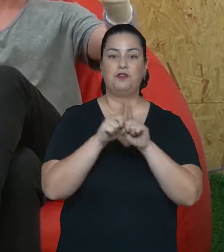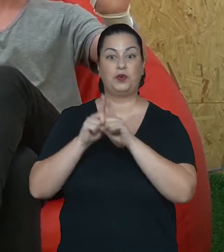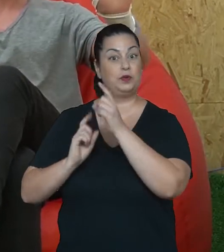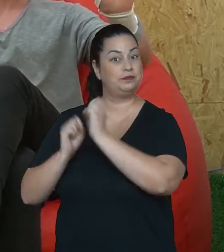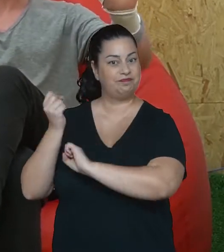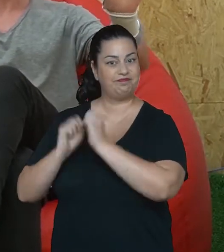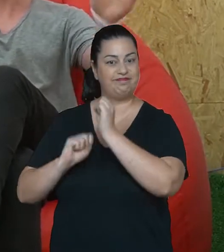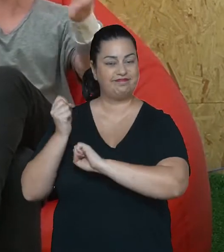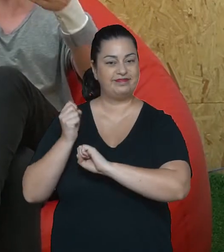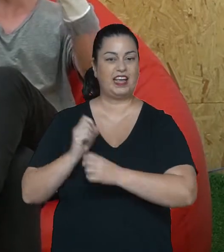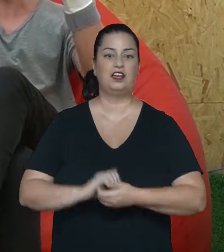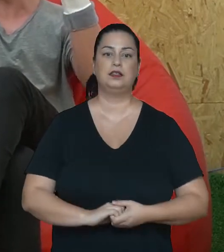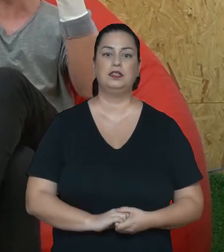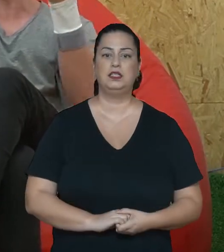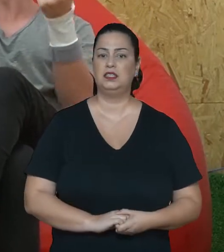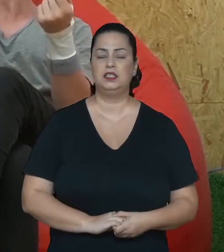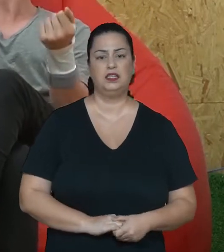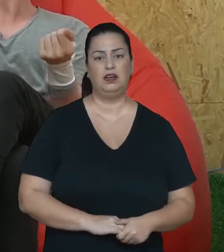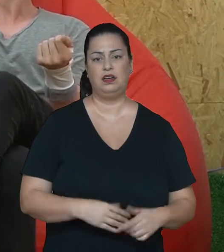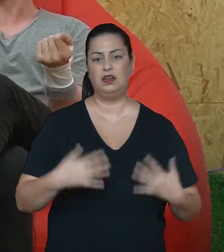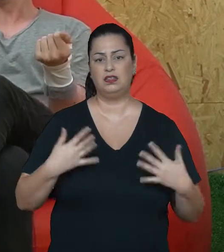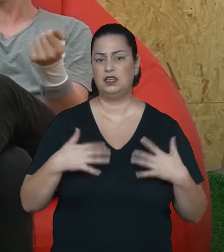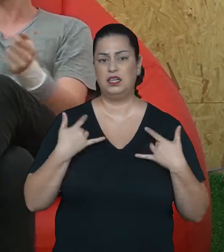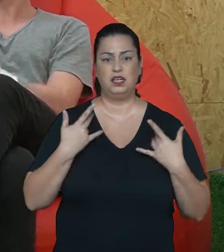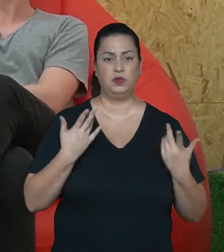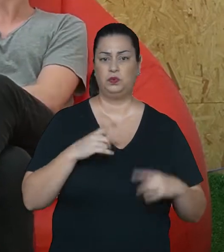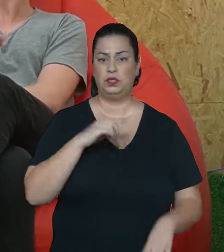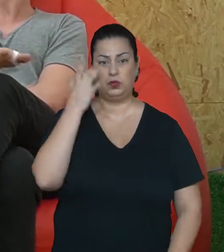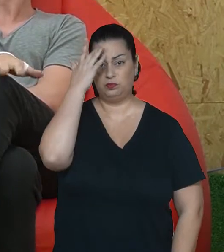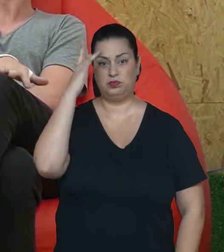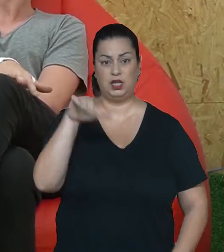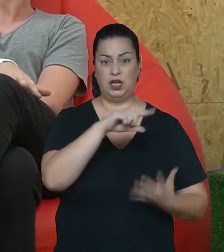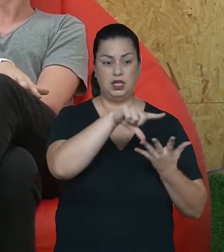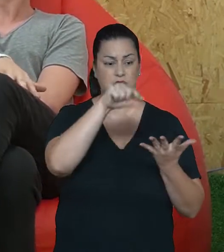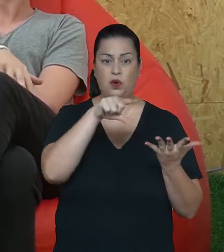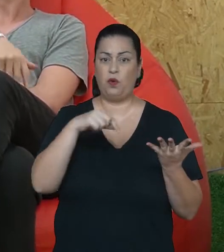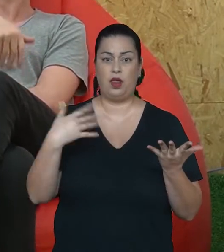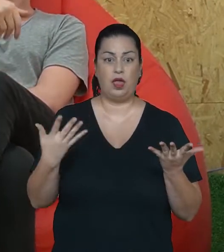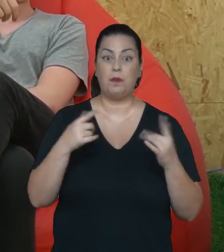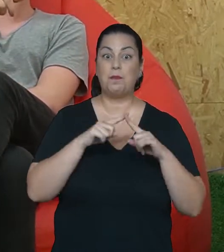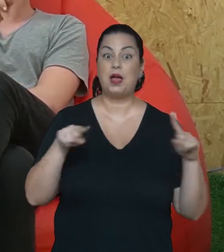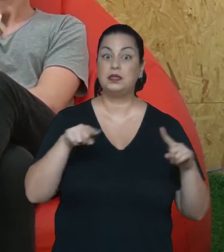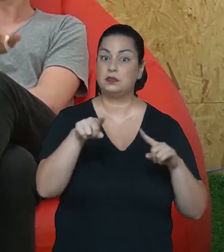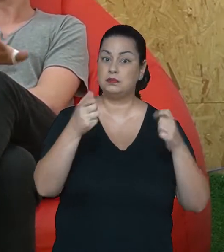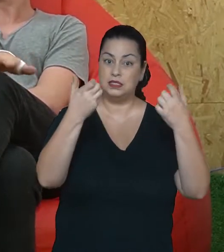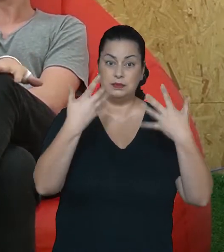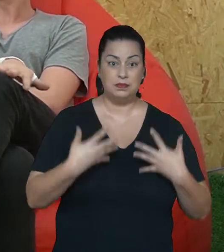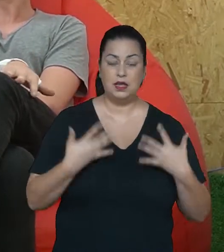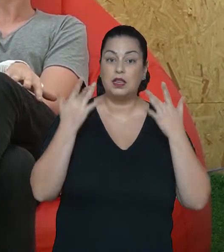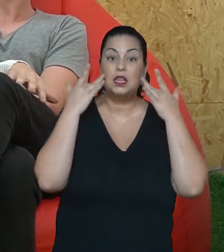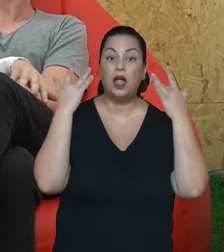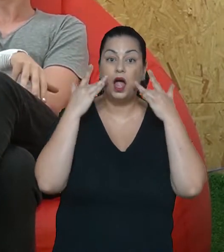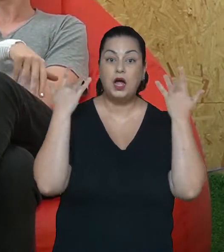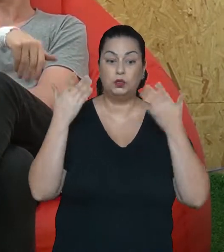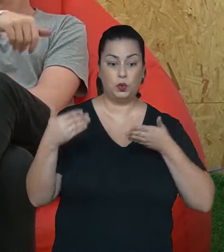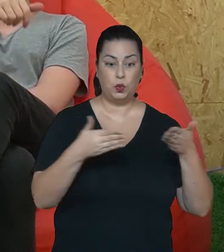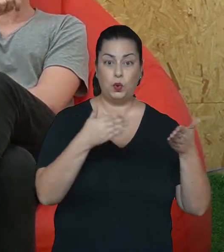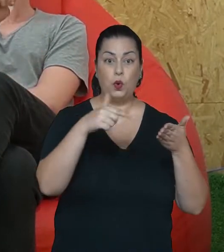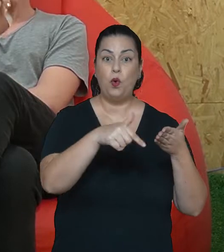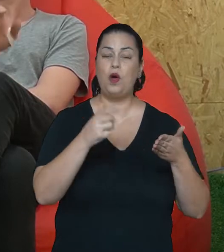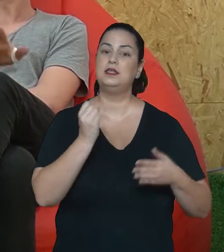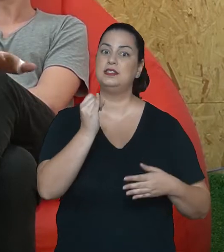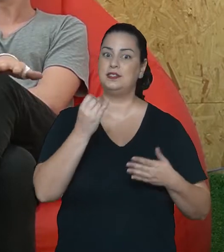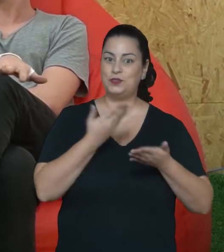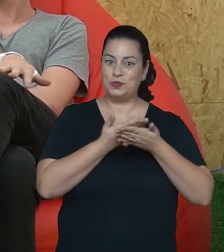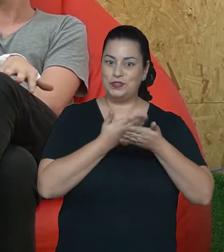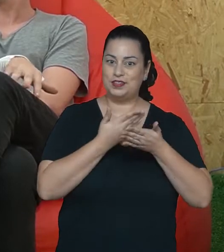e industrial. Ai, eu ainda não sei qual, mas... O teatro. Qual o caminho